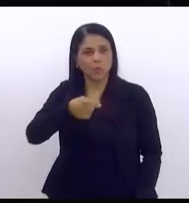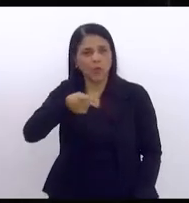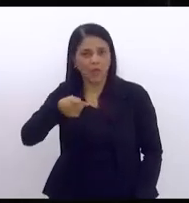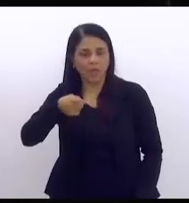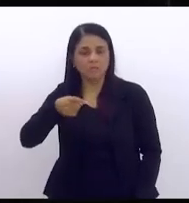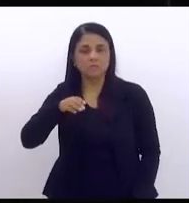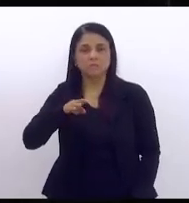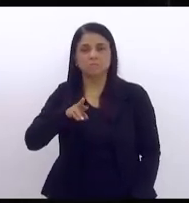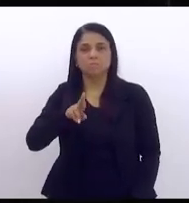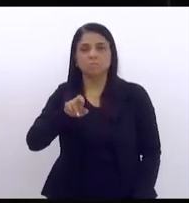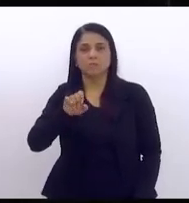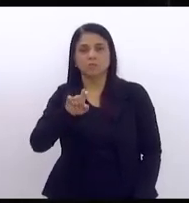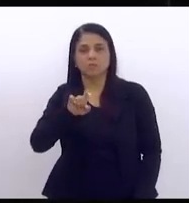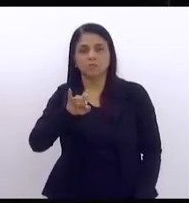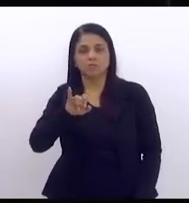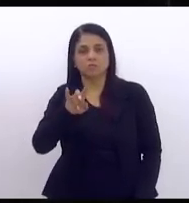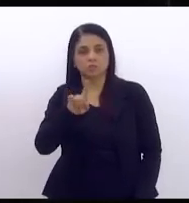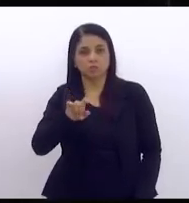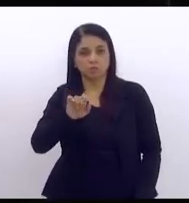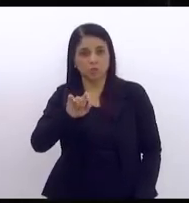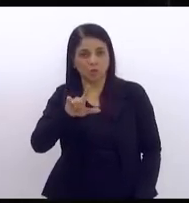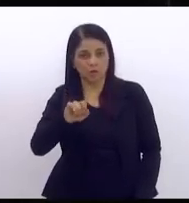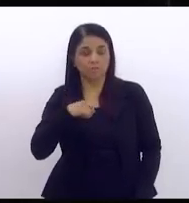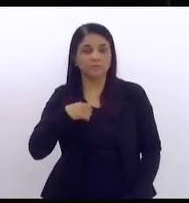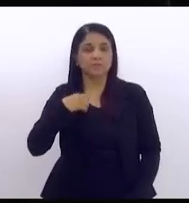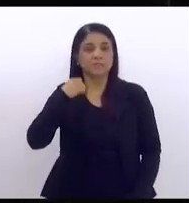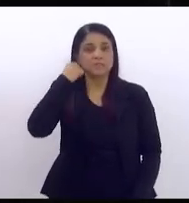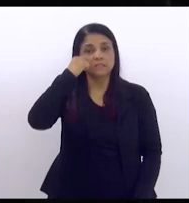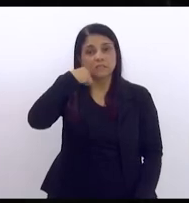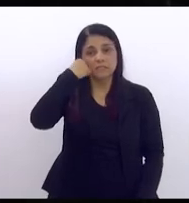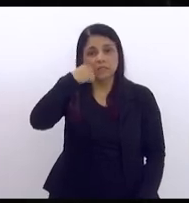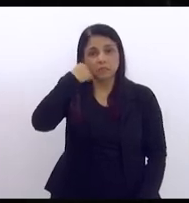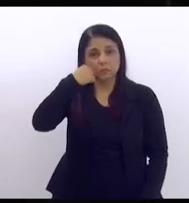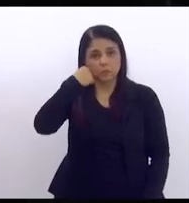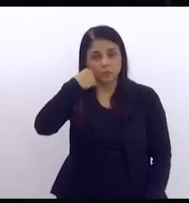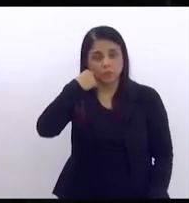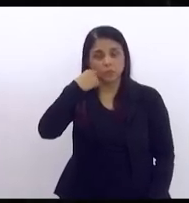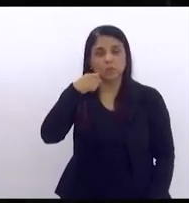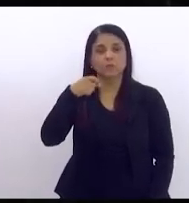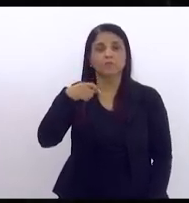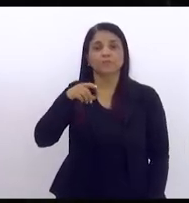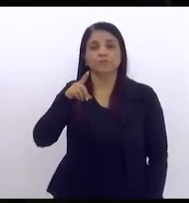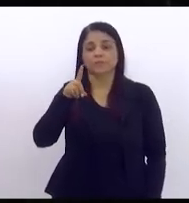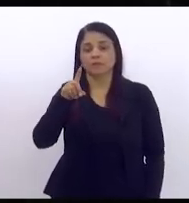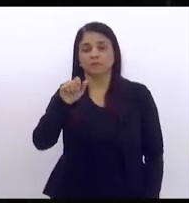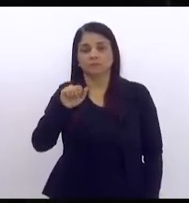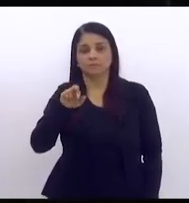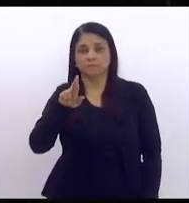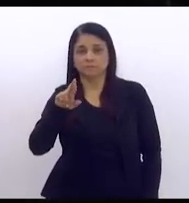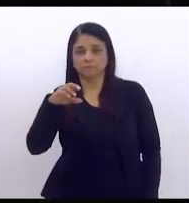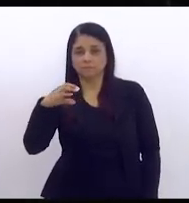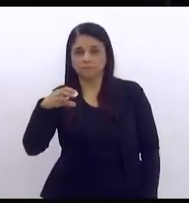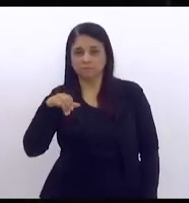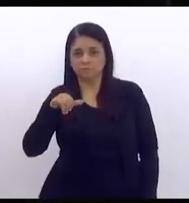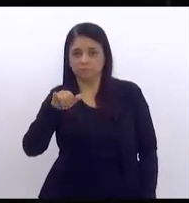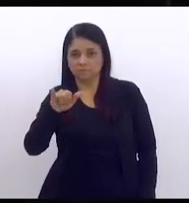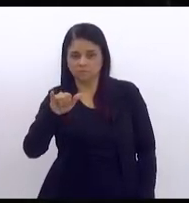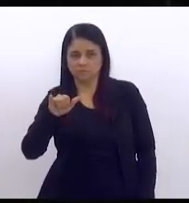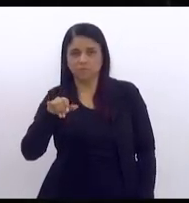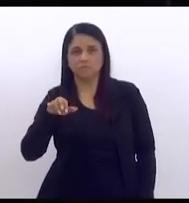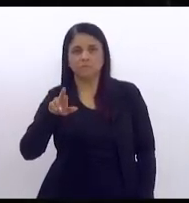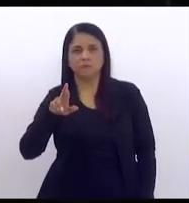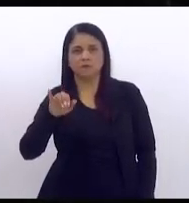Leonel de Moura Brizola e do ex-senador eterno Darcy Ribeiro e também